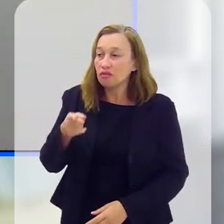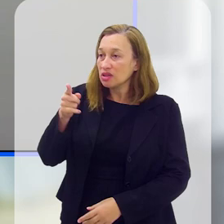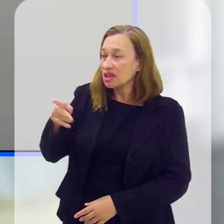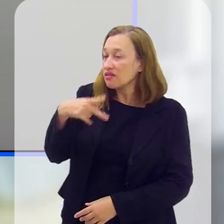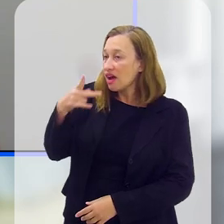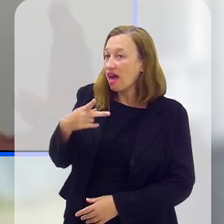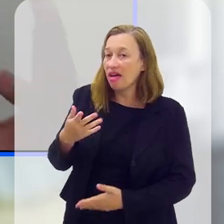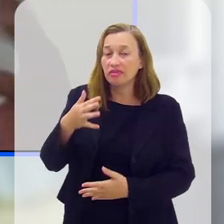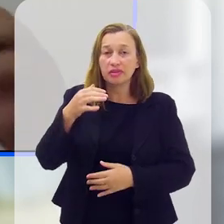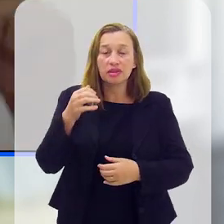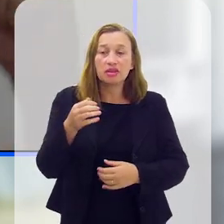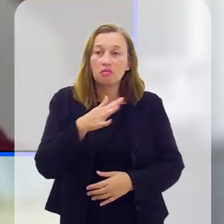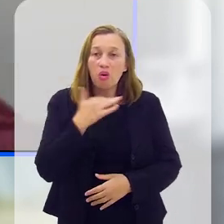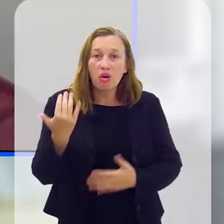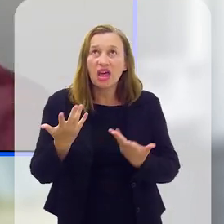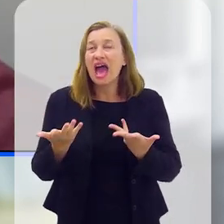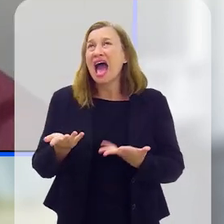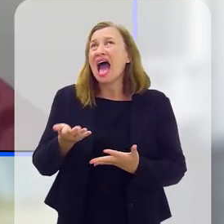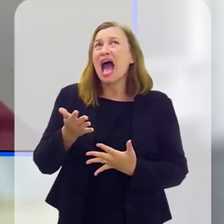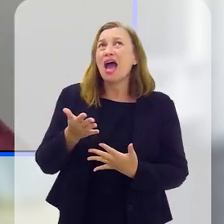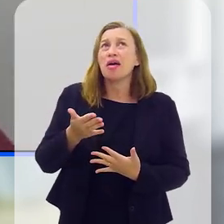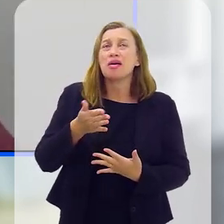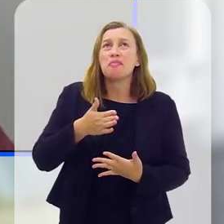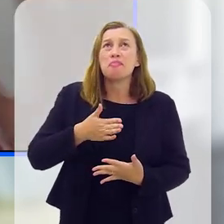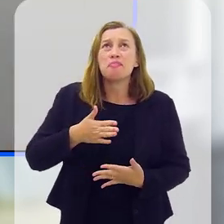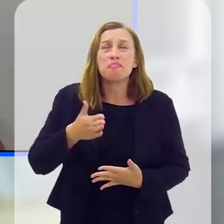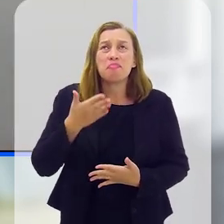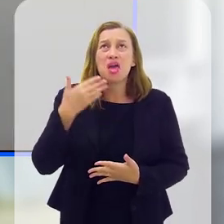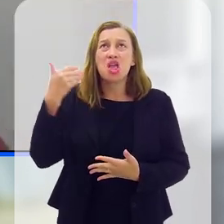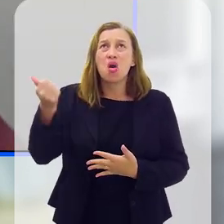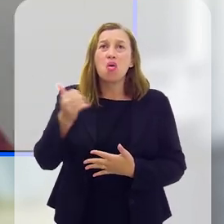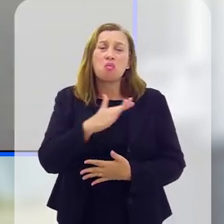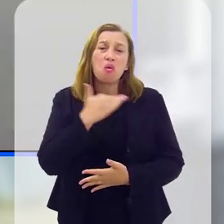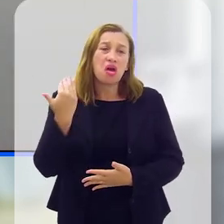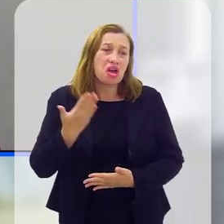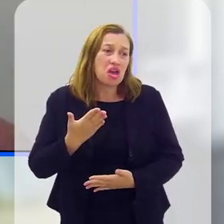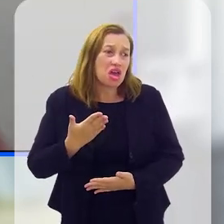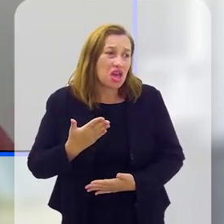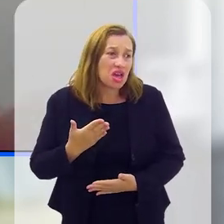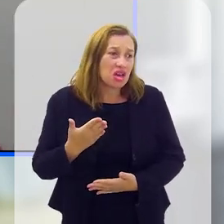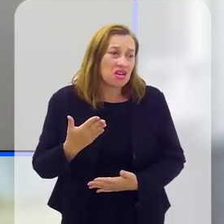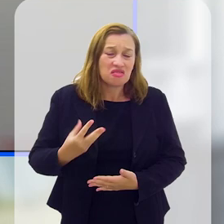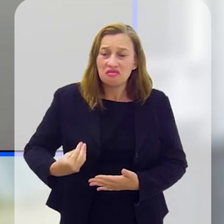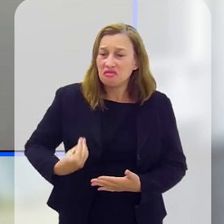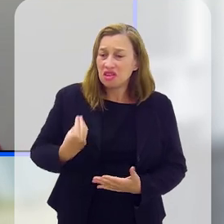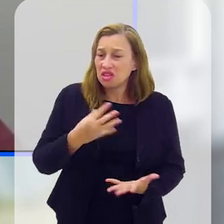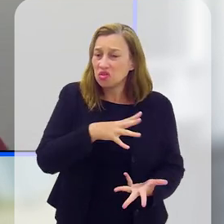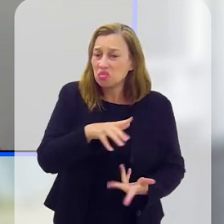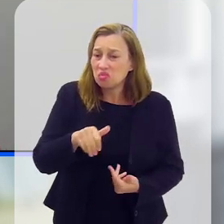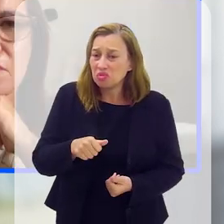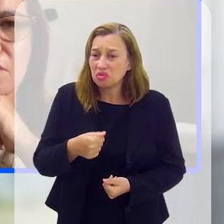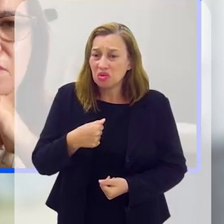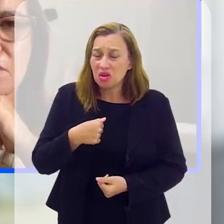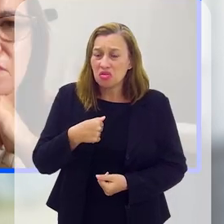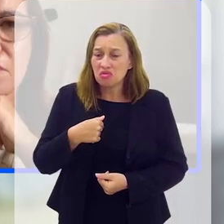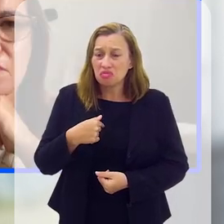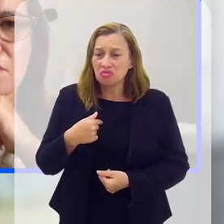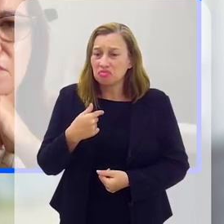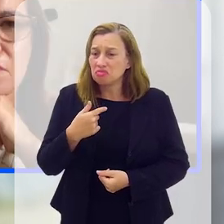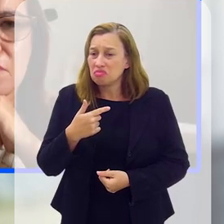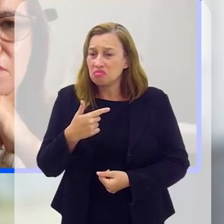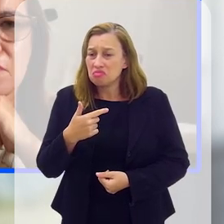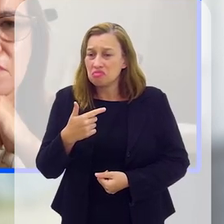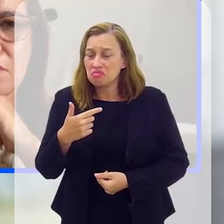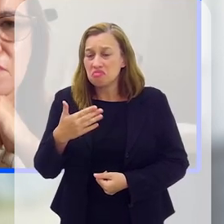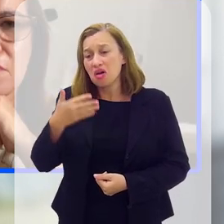a morte seria melhor pra mim, eu queria sumir, especular muito sobre morte, sem também um motivo aparente. E,